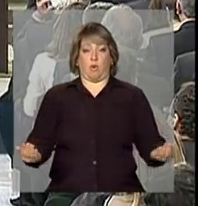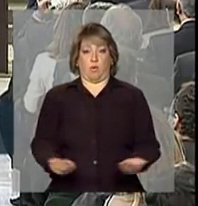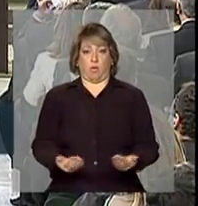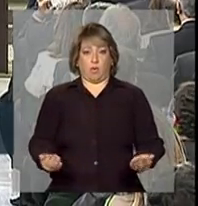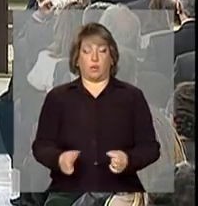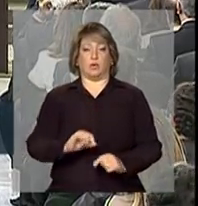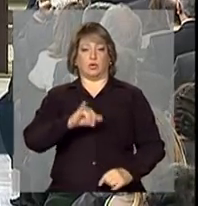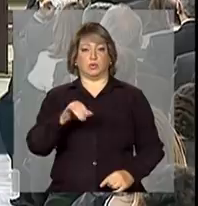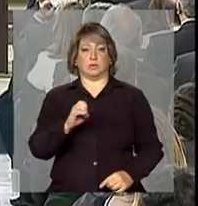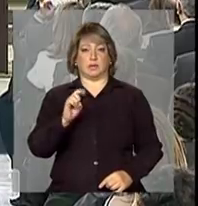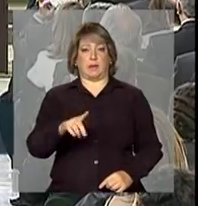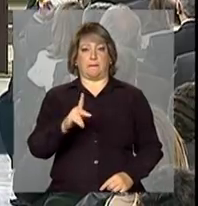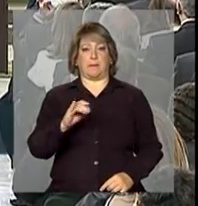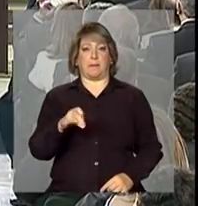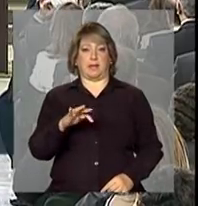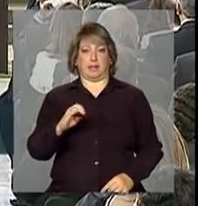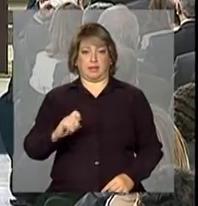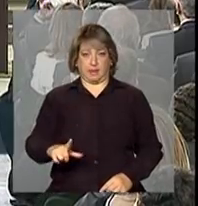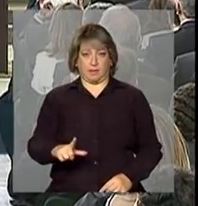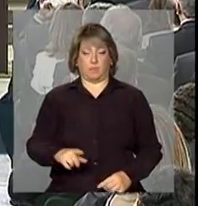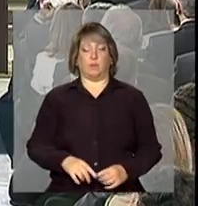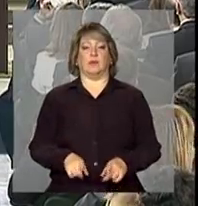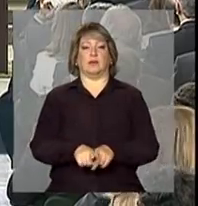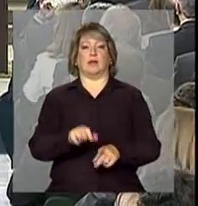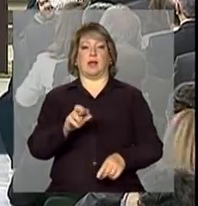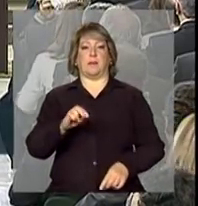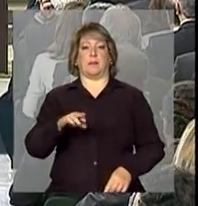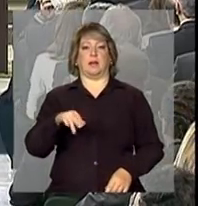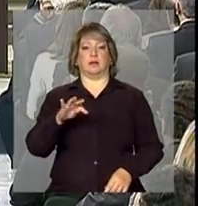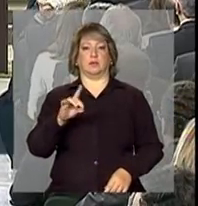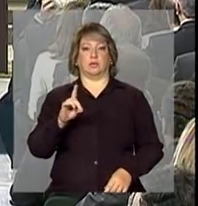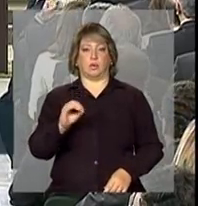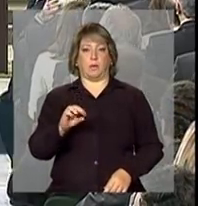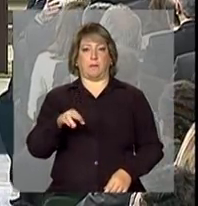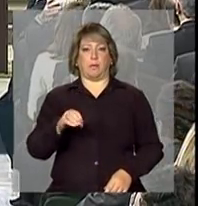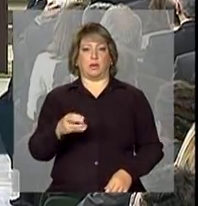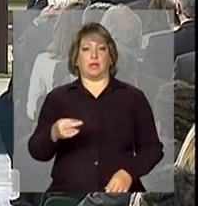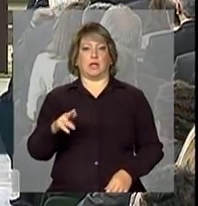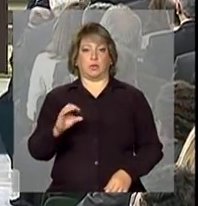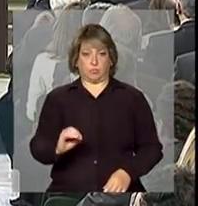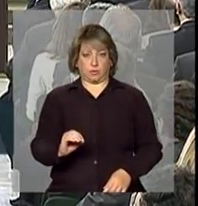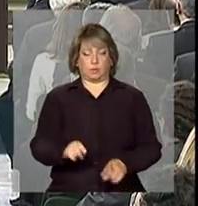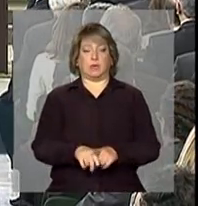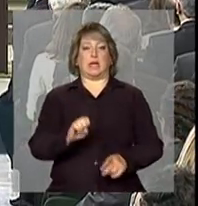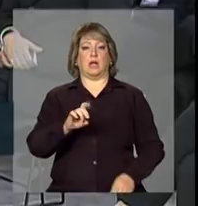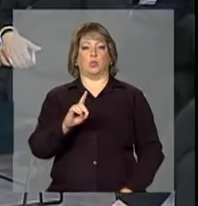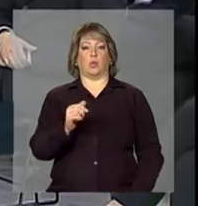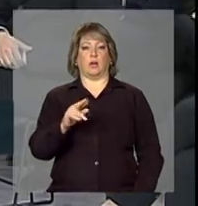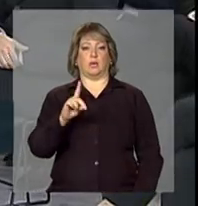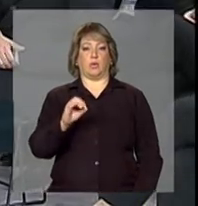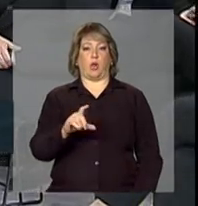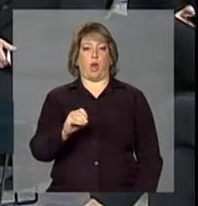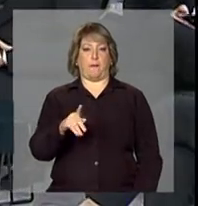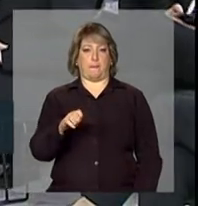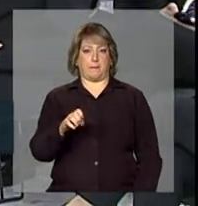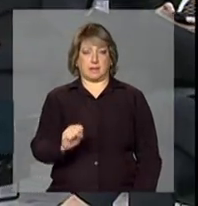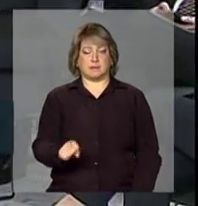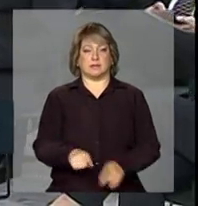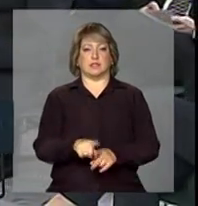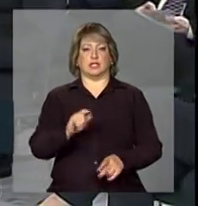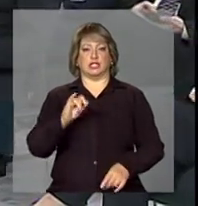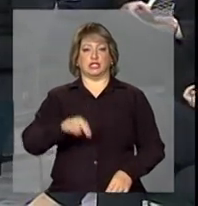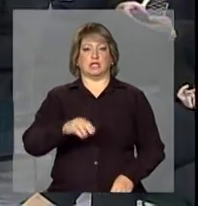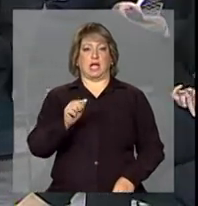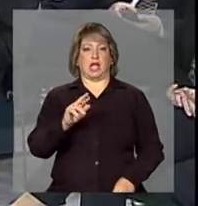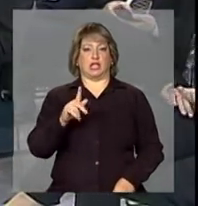José Pimentel, Armando Monteiro, Eduardo Lopes, Gim